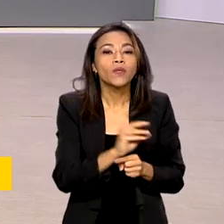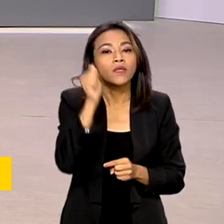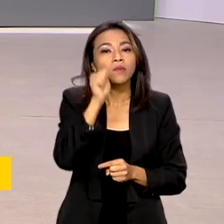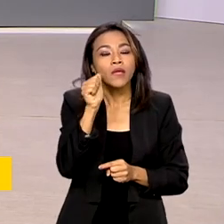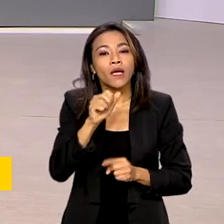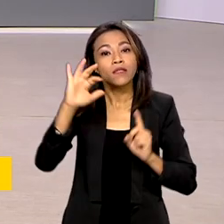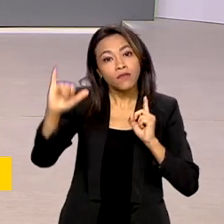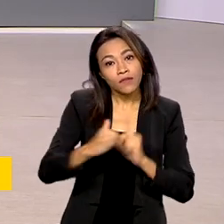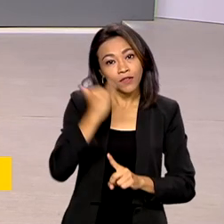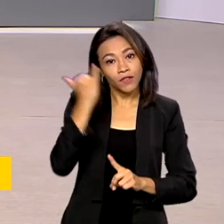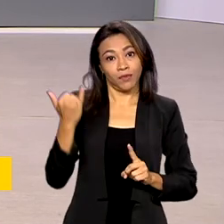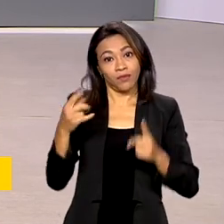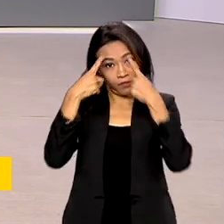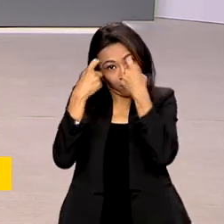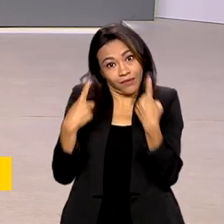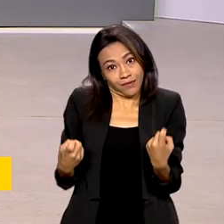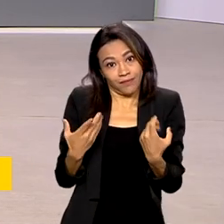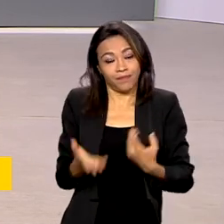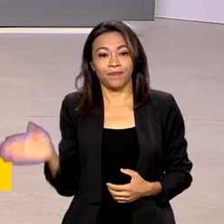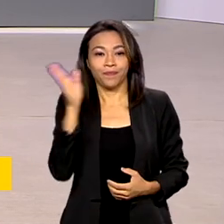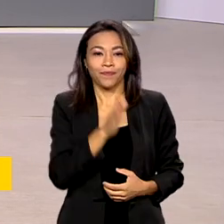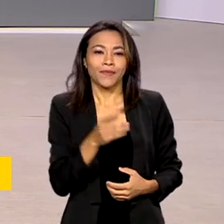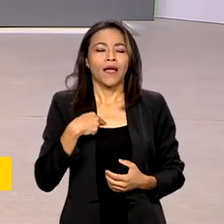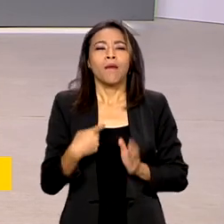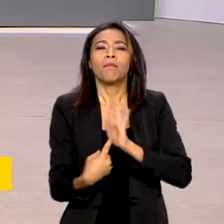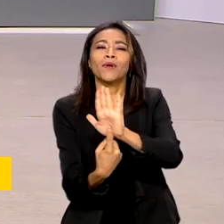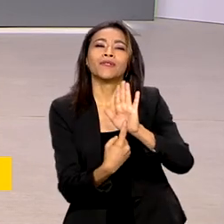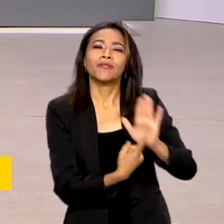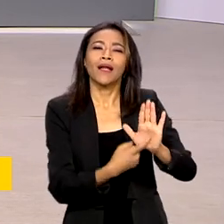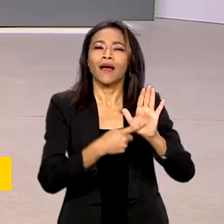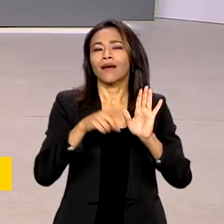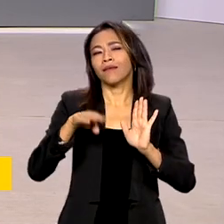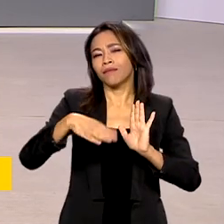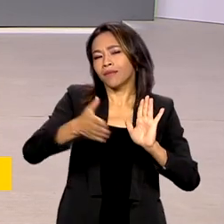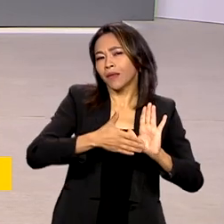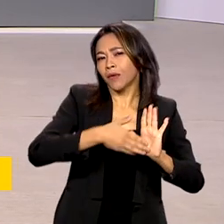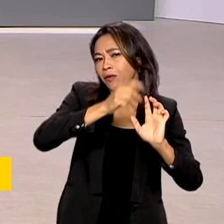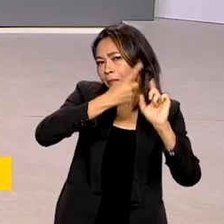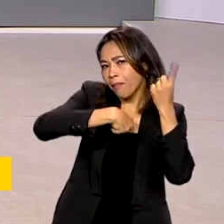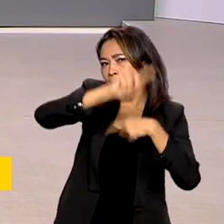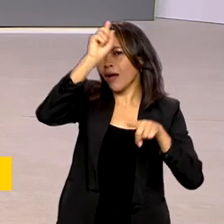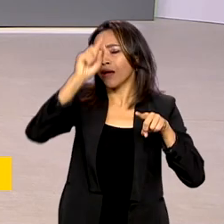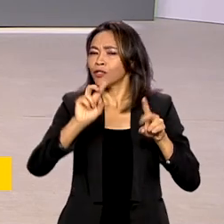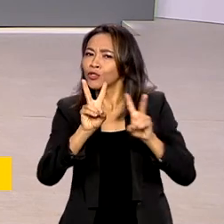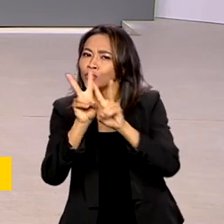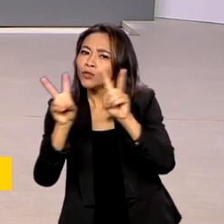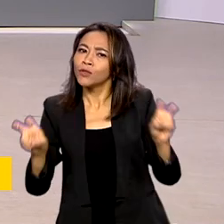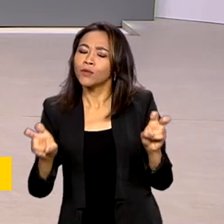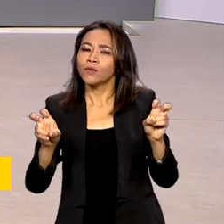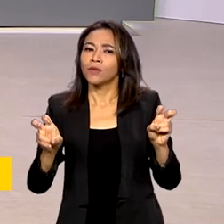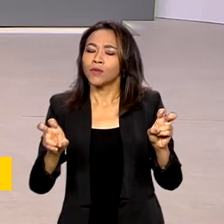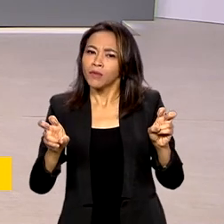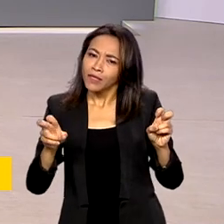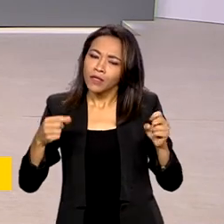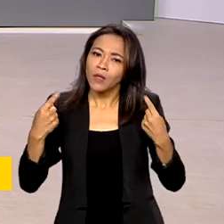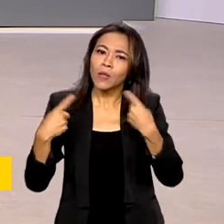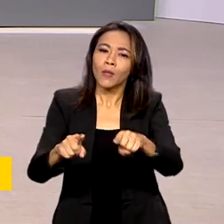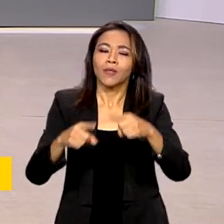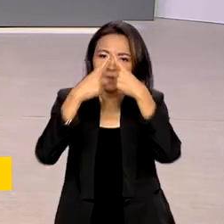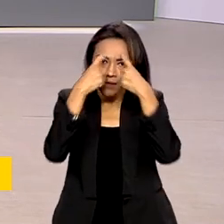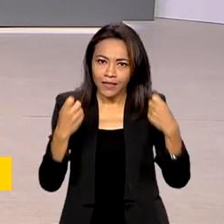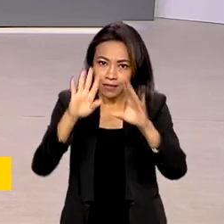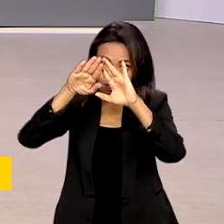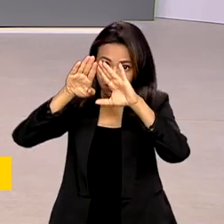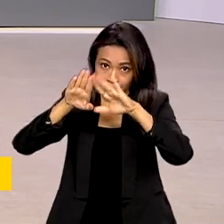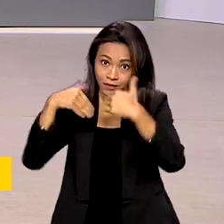Destacar iniciativas bem-sucedidas no Brasil e no exterior para enfrentar a violência nas escolas. Esse é o objetivo